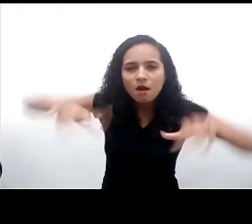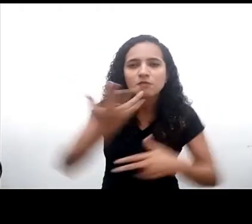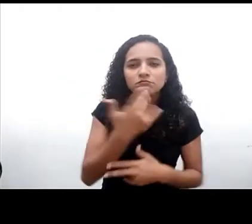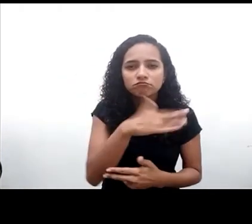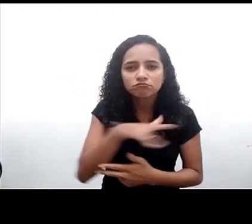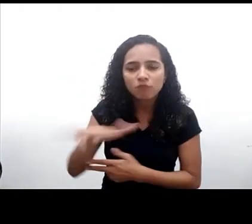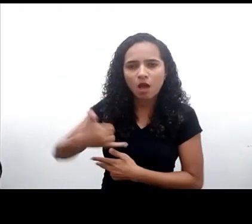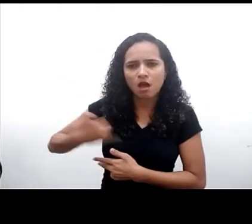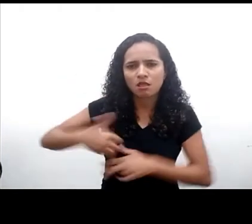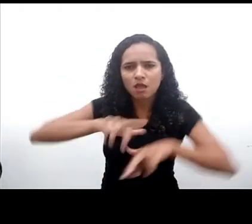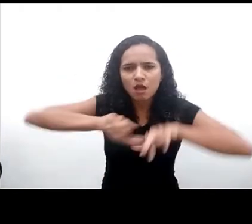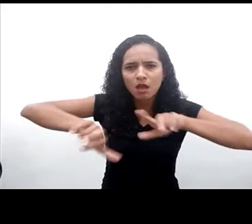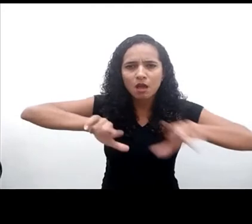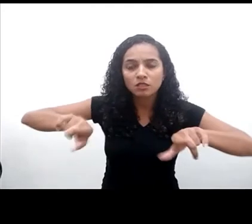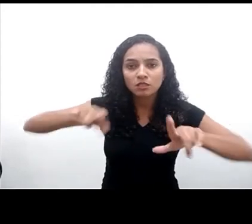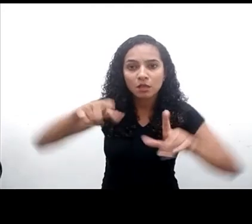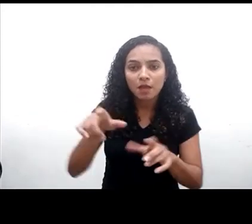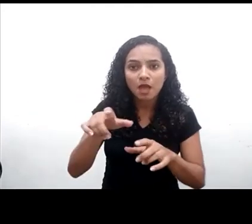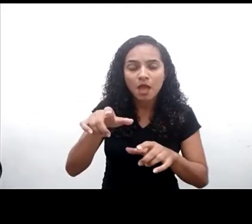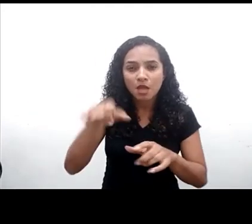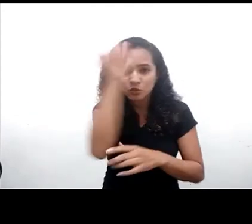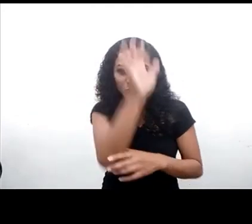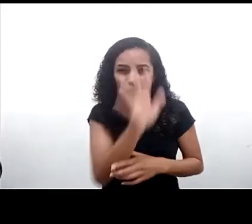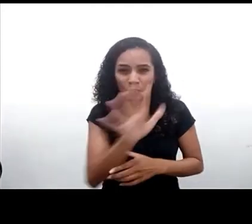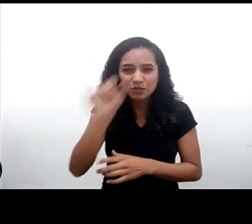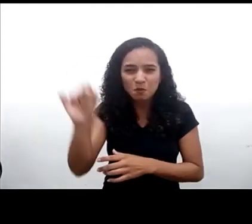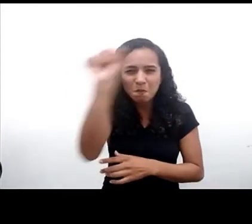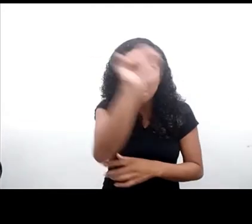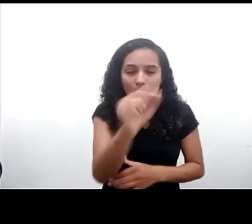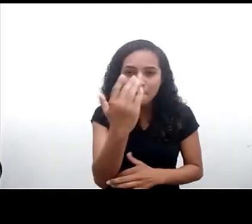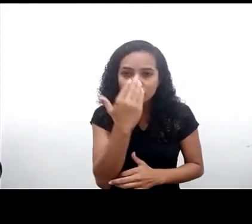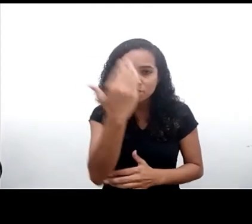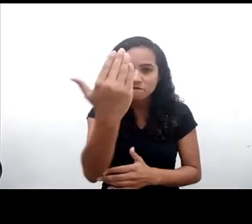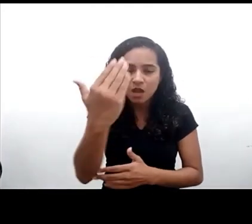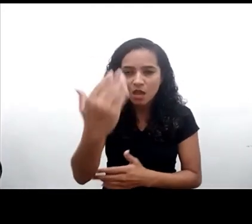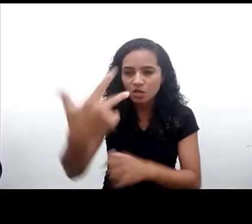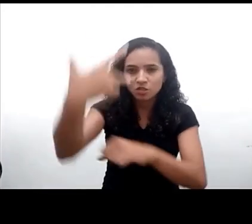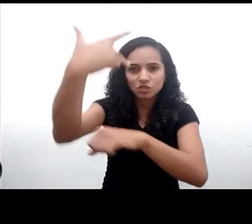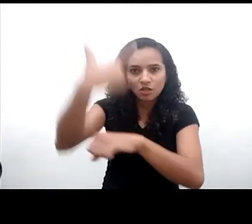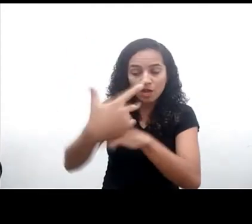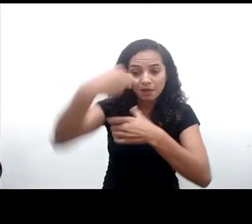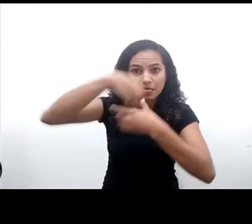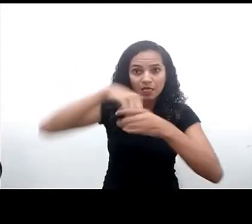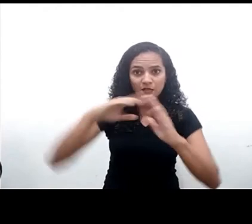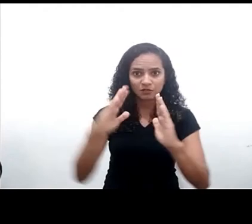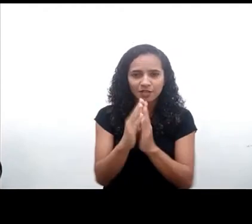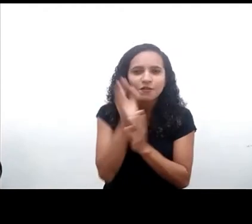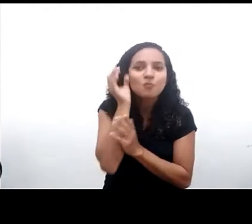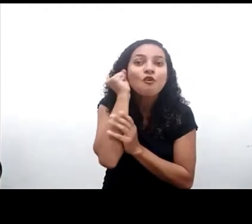idades e de diferentes cidades do Brasil falando de frente para a câmera diretamente das suas casas Vamos ouvi-las?